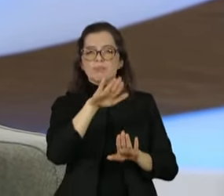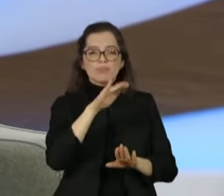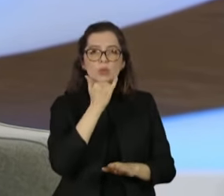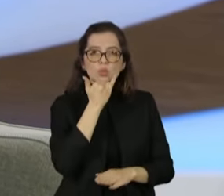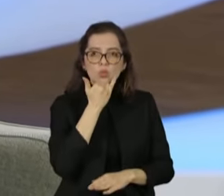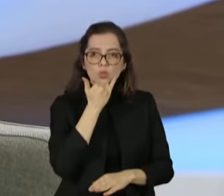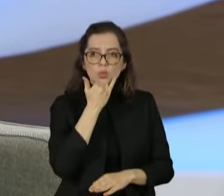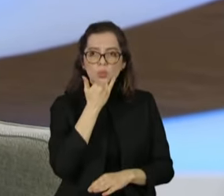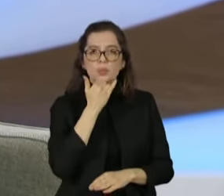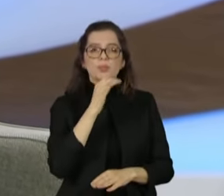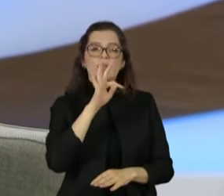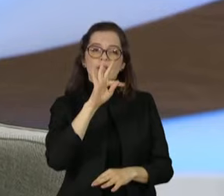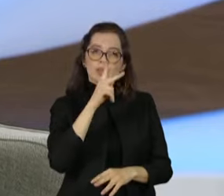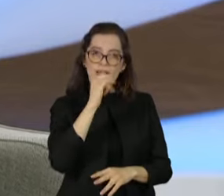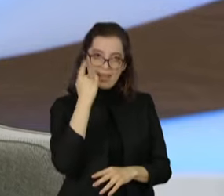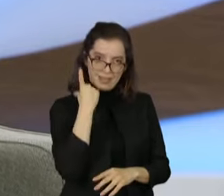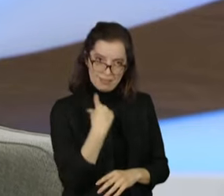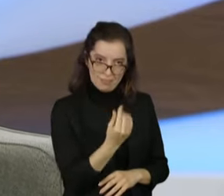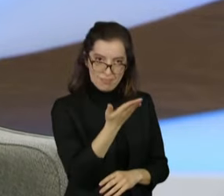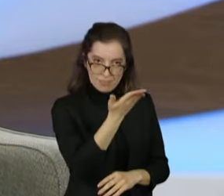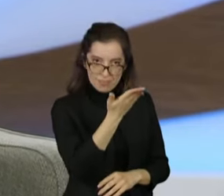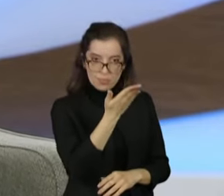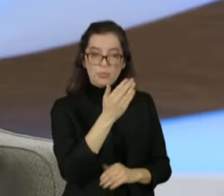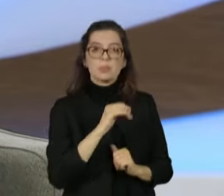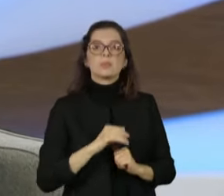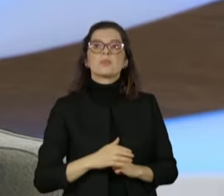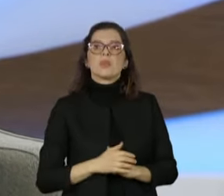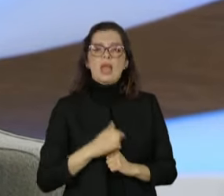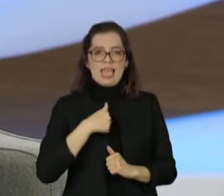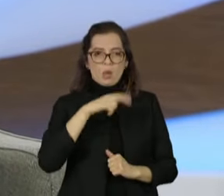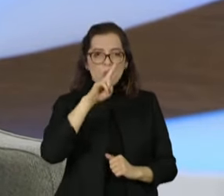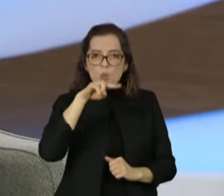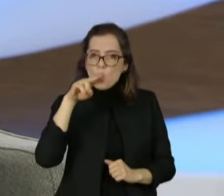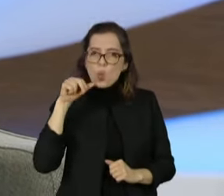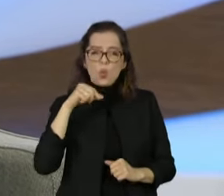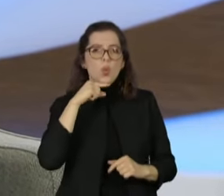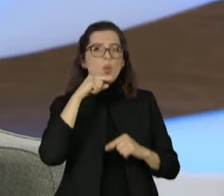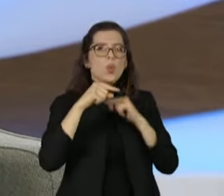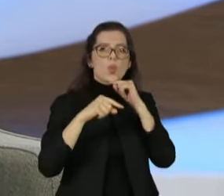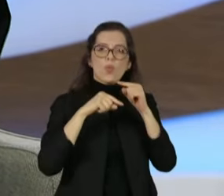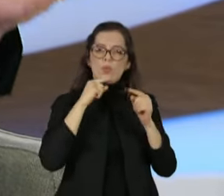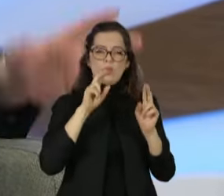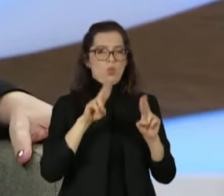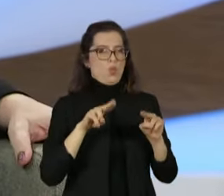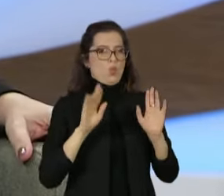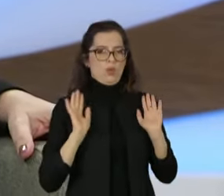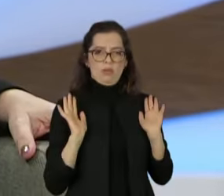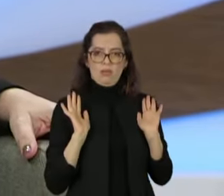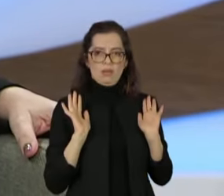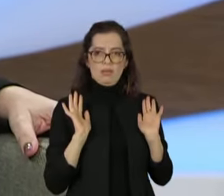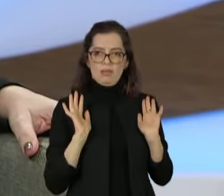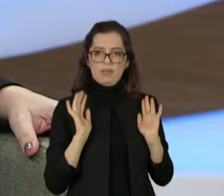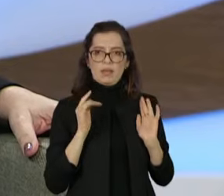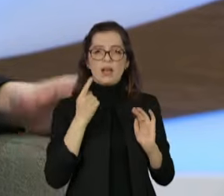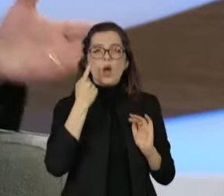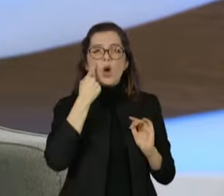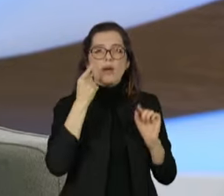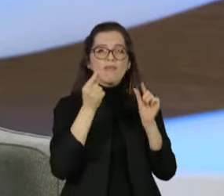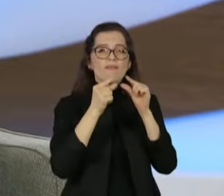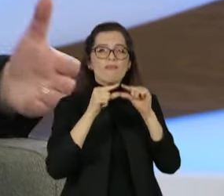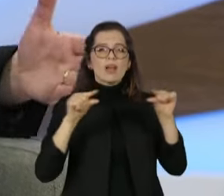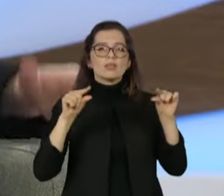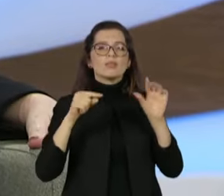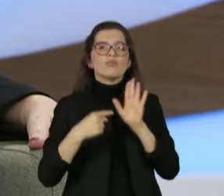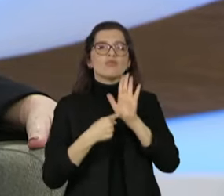Thaís. Eu nunca duvidei da segurança nas urnas. Se você olhar a frase toda, que inclusive está na DV Senado para todo mundo acompanhar,